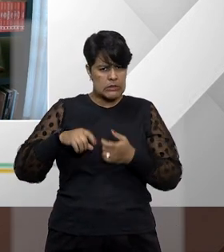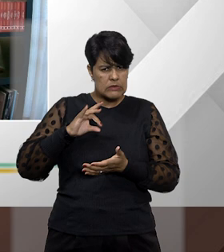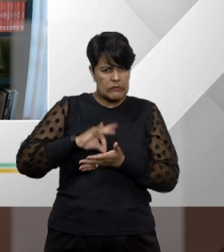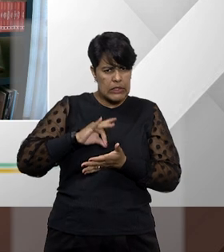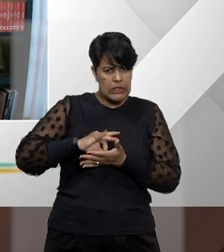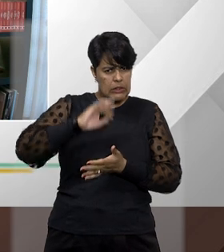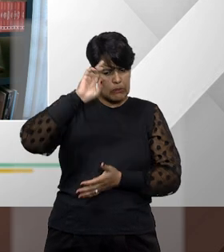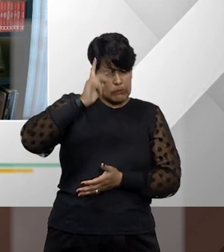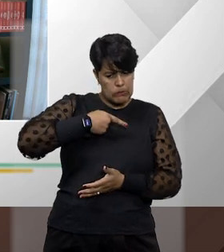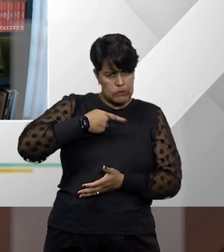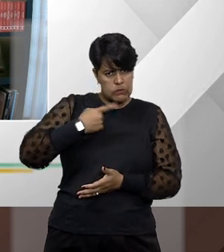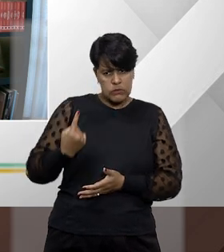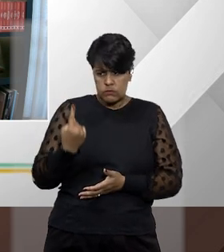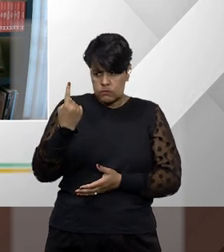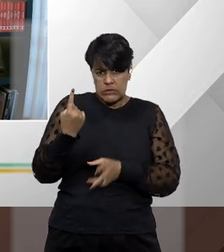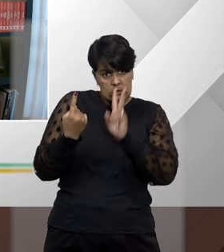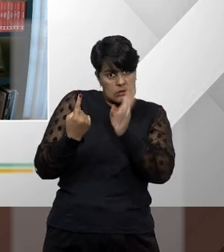individual?